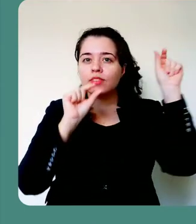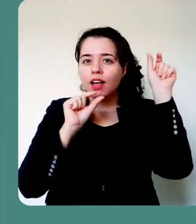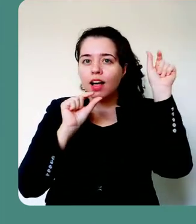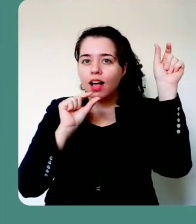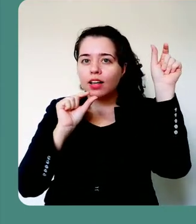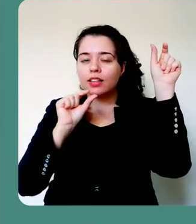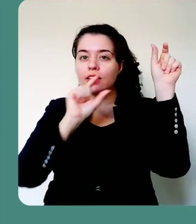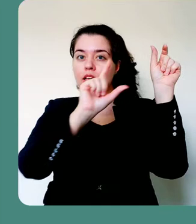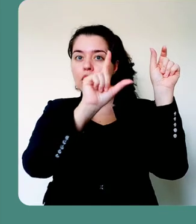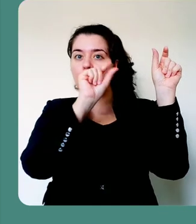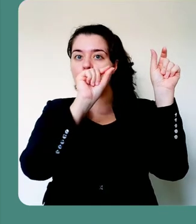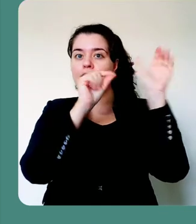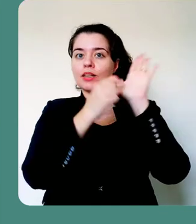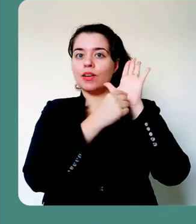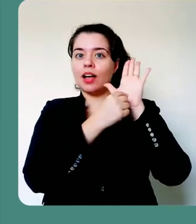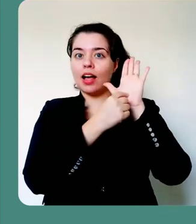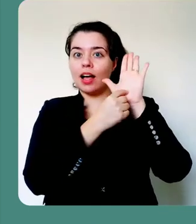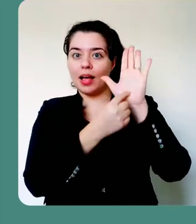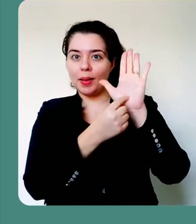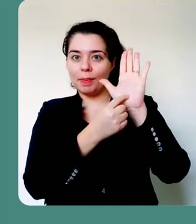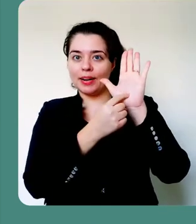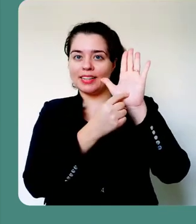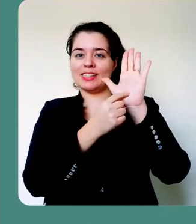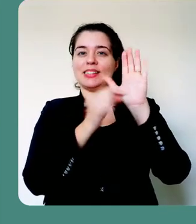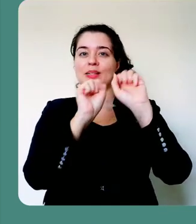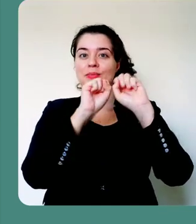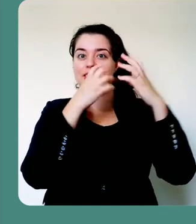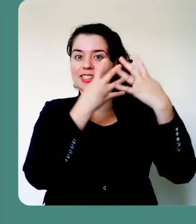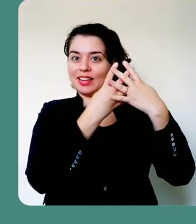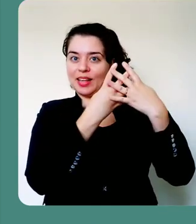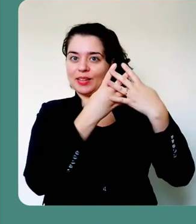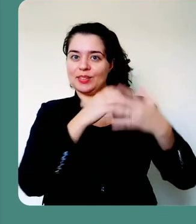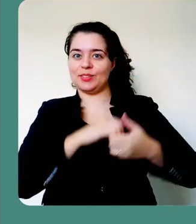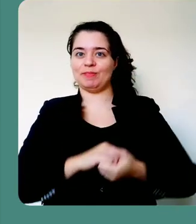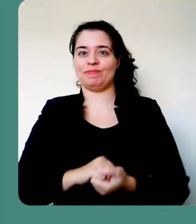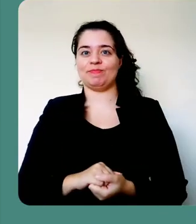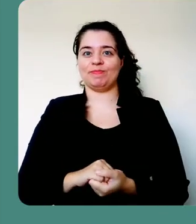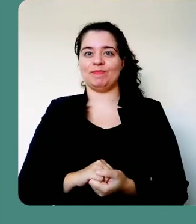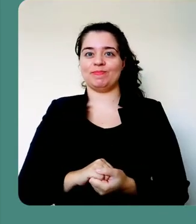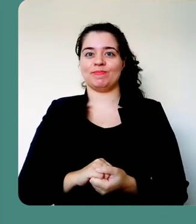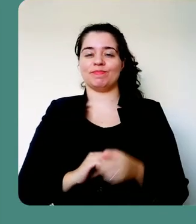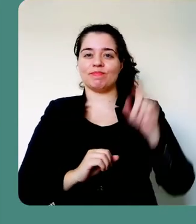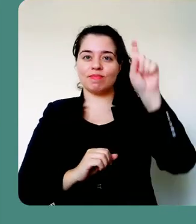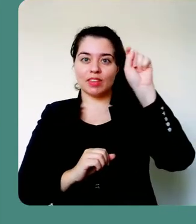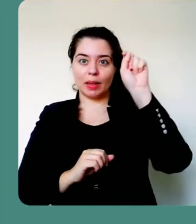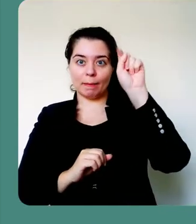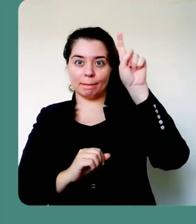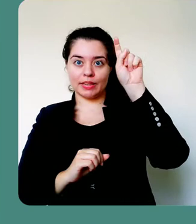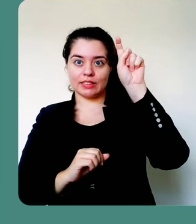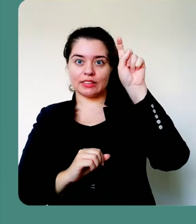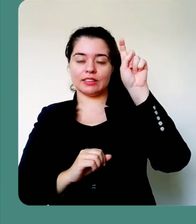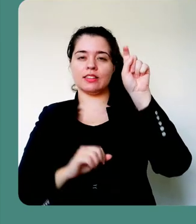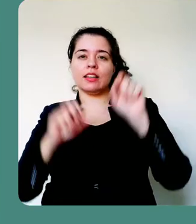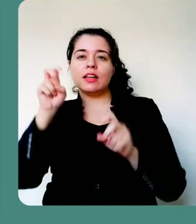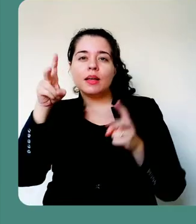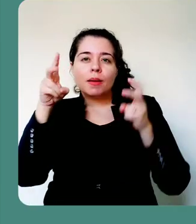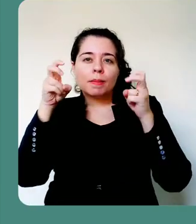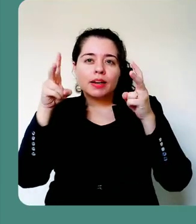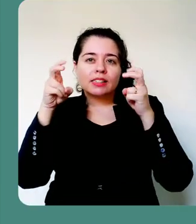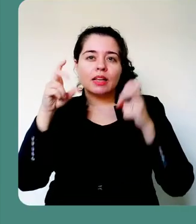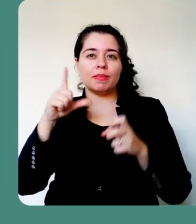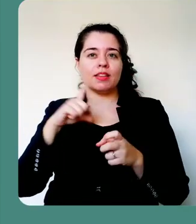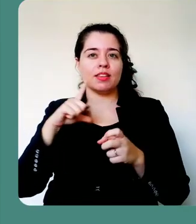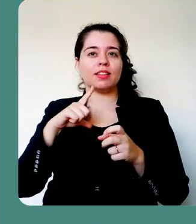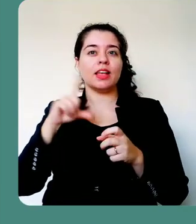superior você vai vir na opção Apresentação de Slides. Então, aqui no menu Apresentação de Slides, a gente